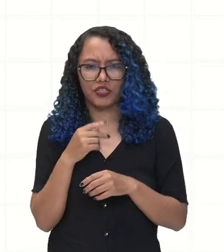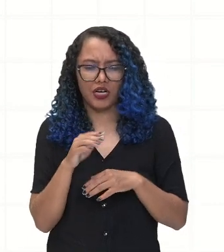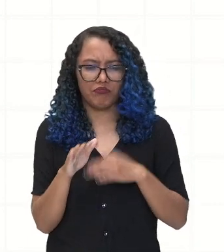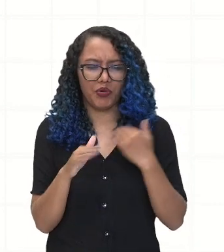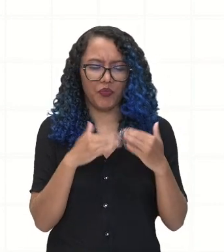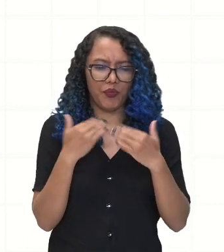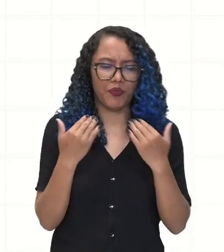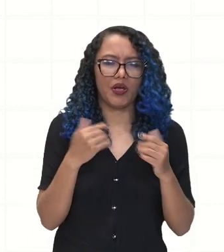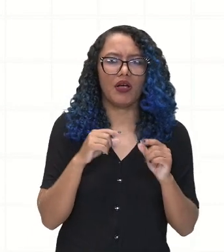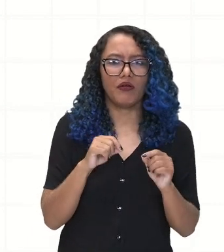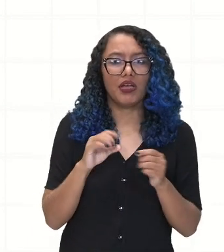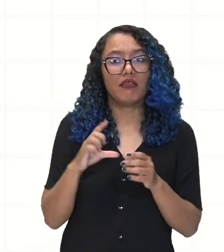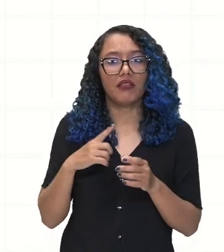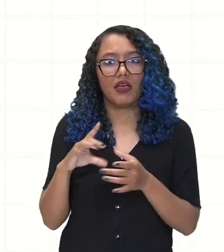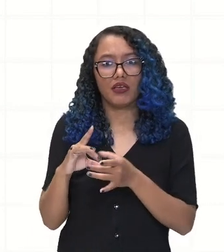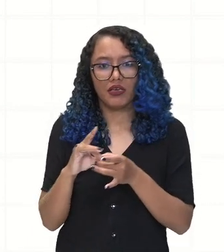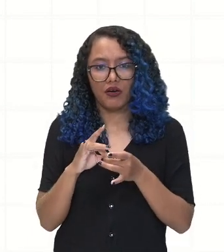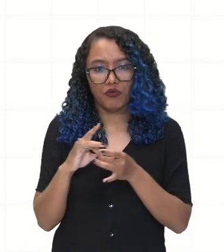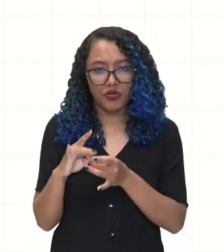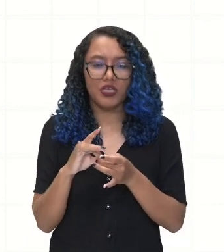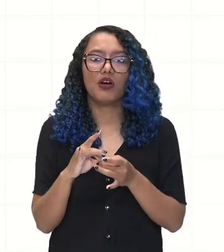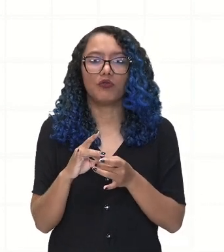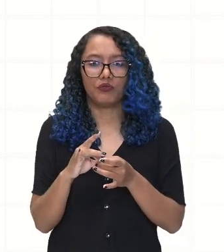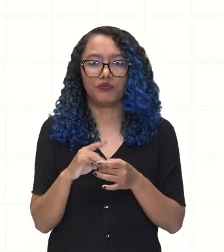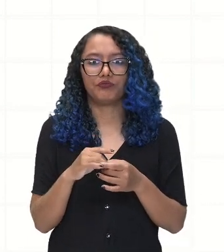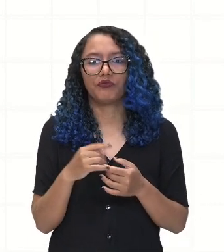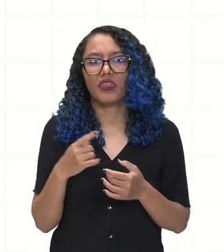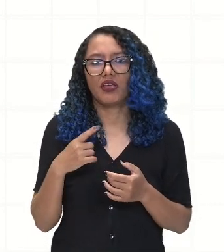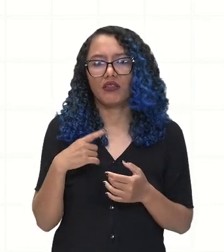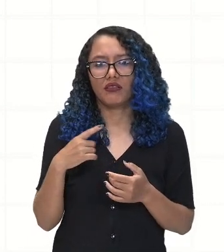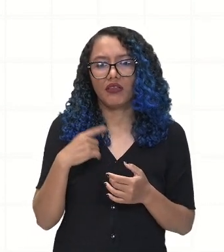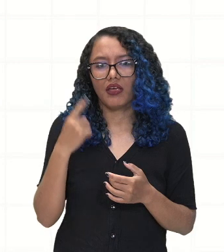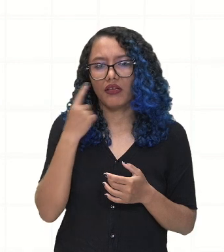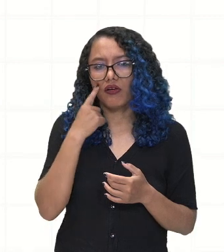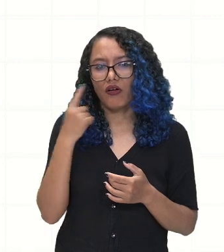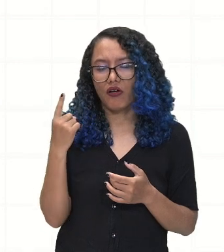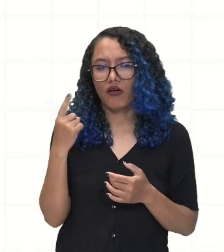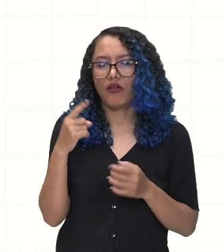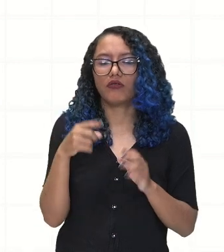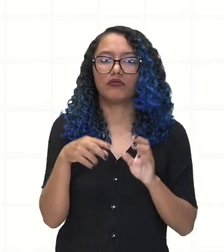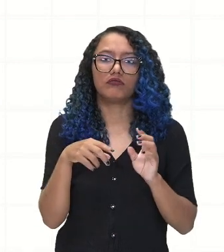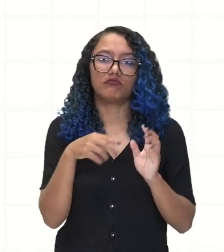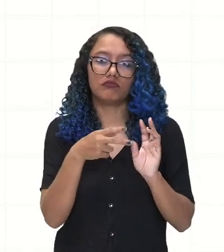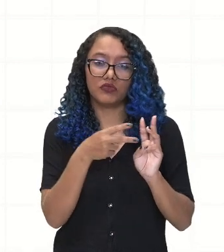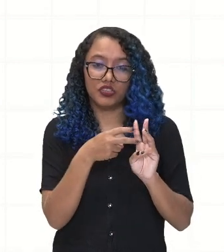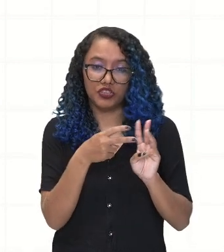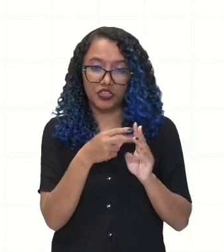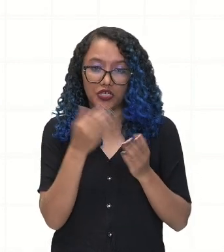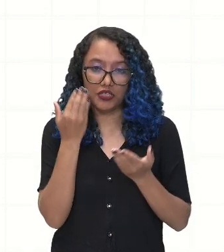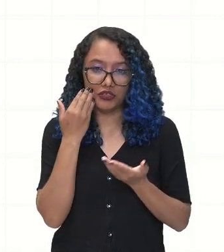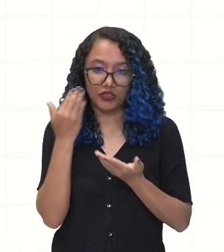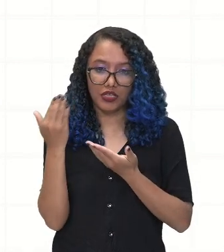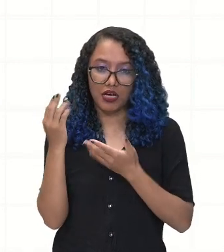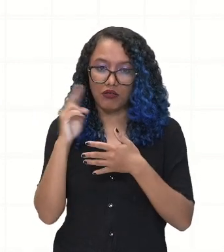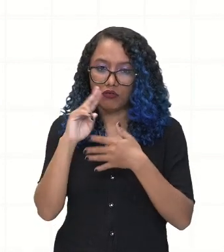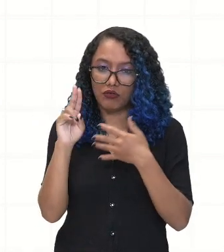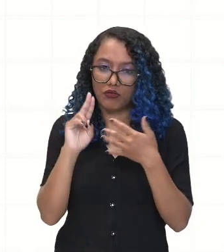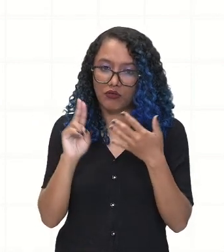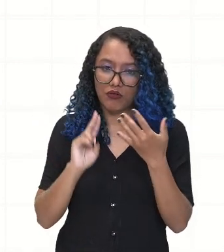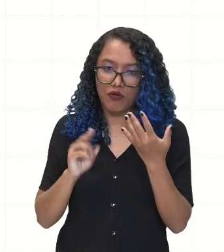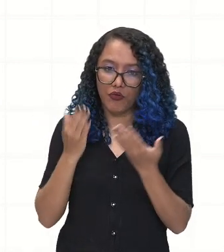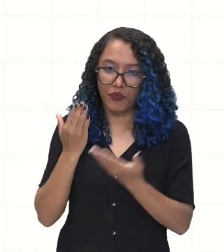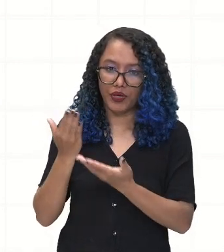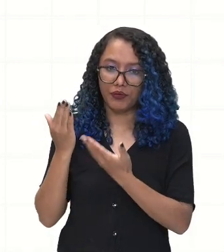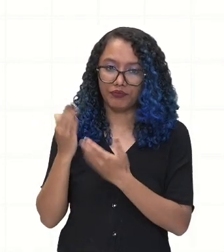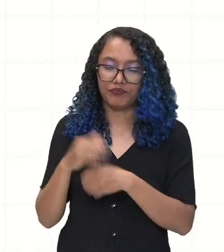observar aí os apachas, os siocs, os comanches, os cheienes, iroqueses e esquimós, que foram